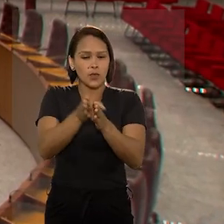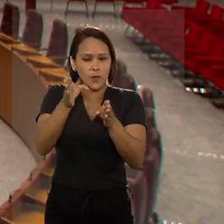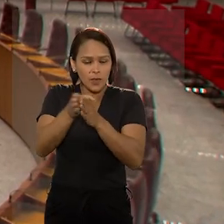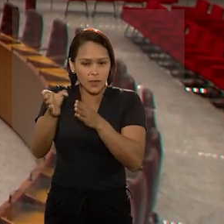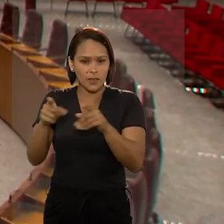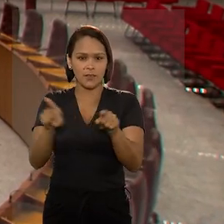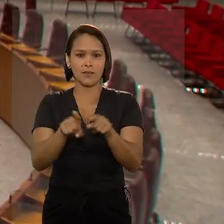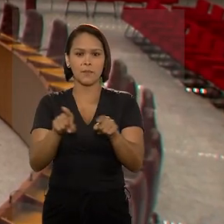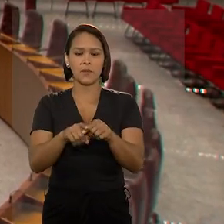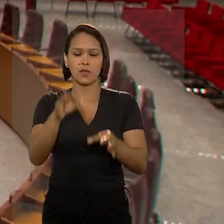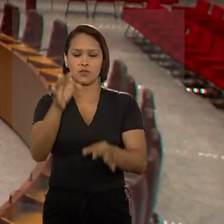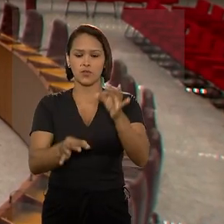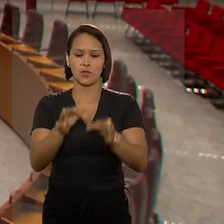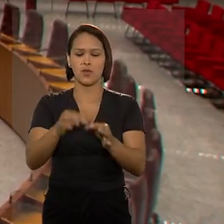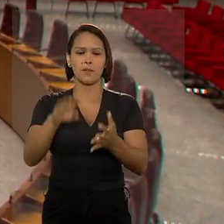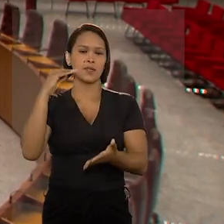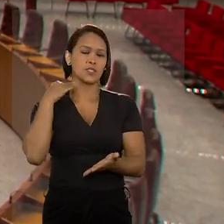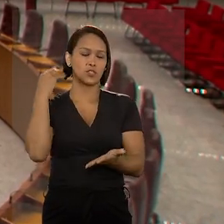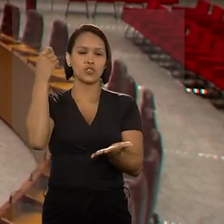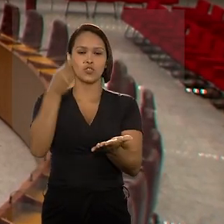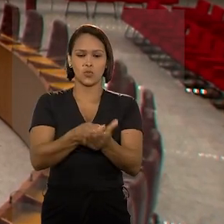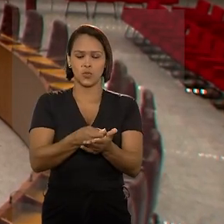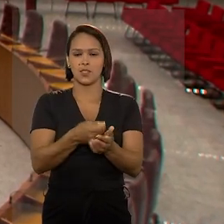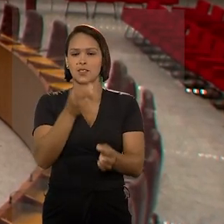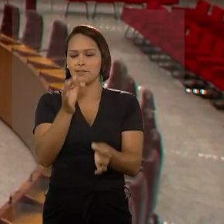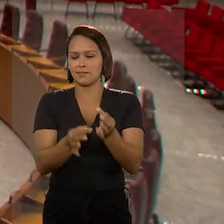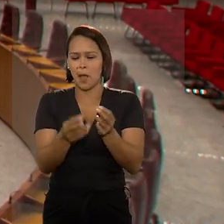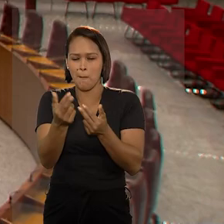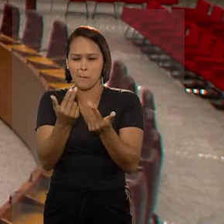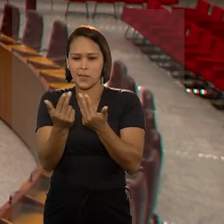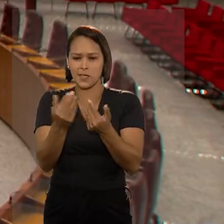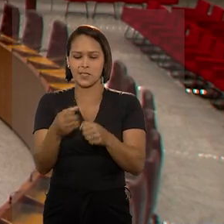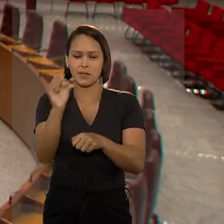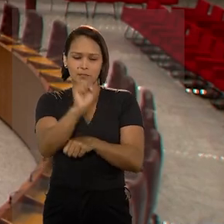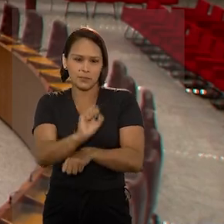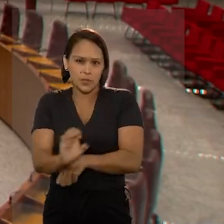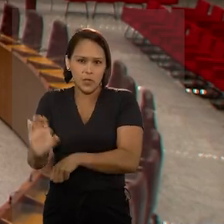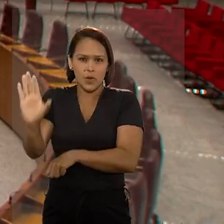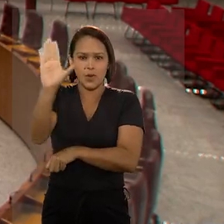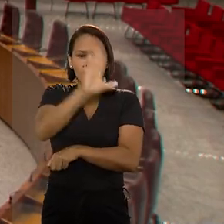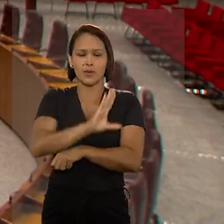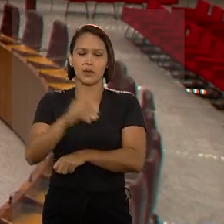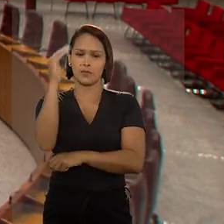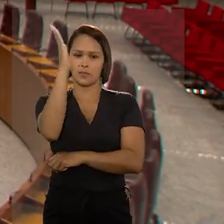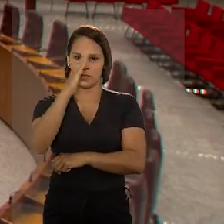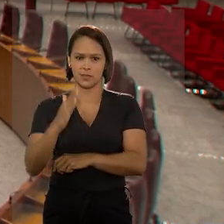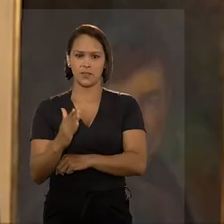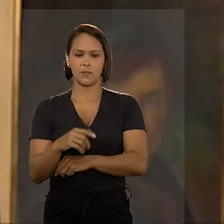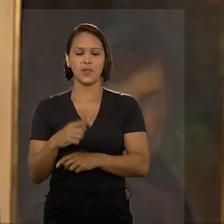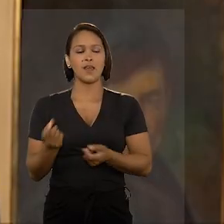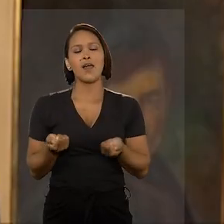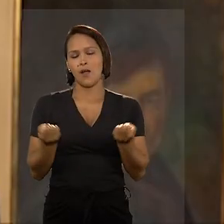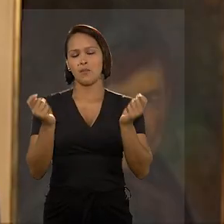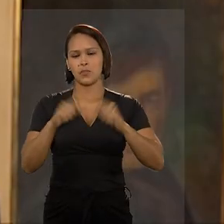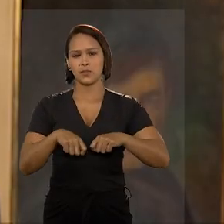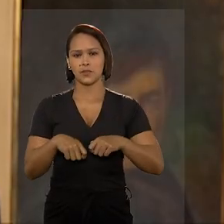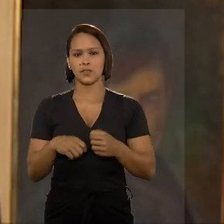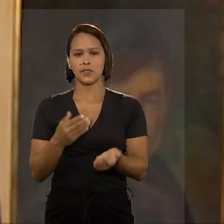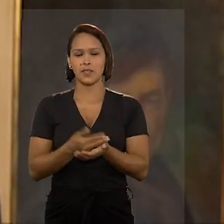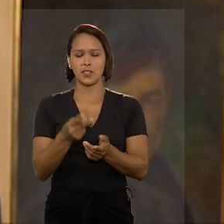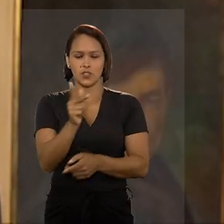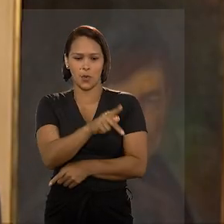e orientam os julgamentos de juízes em casos semelhantes nos quatro cantos do país. Tive eu a